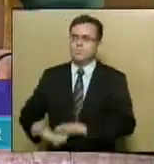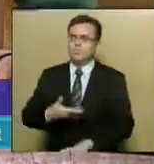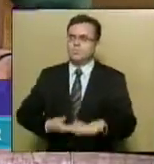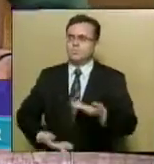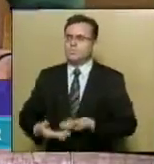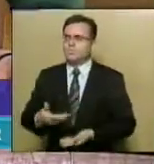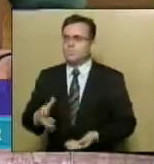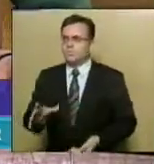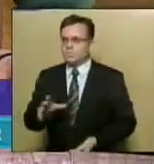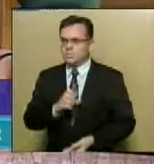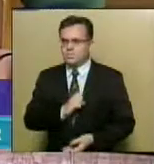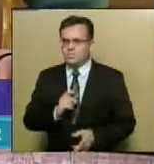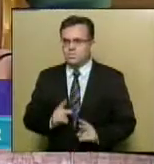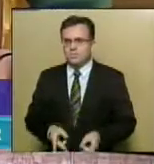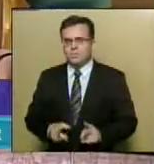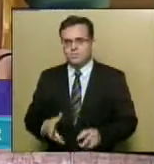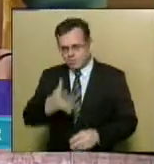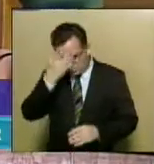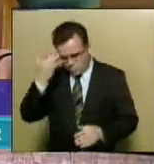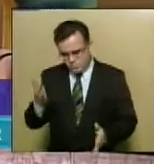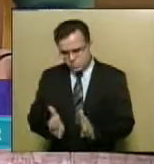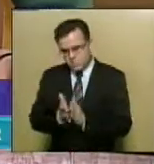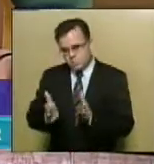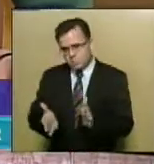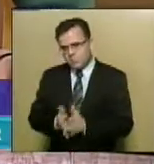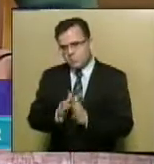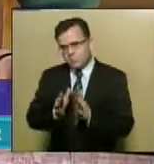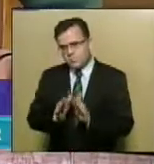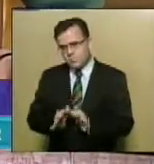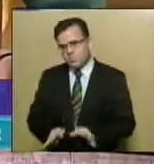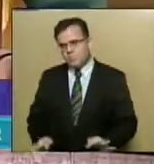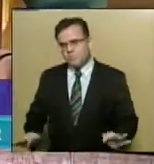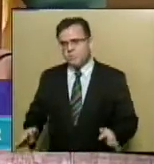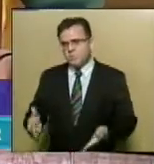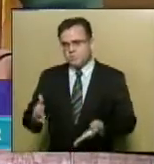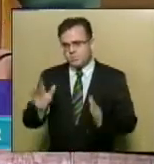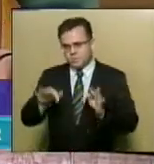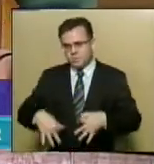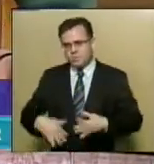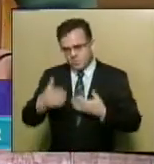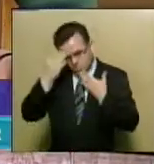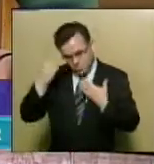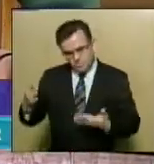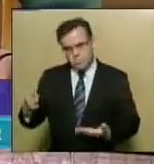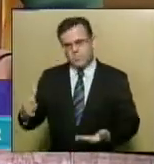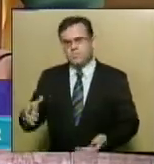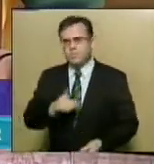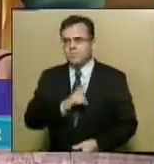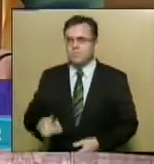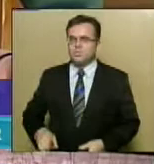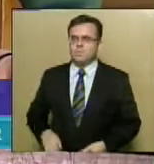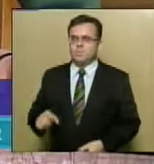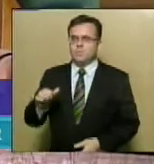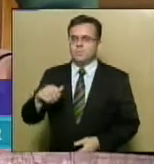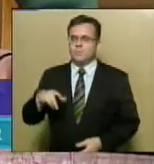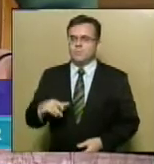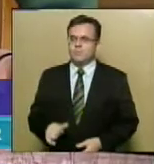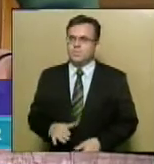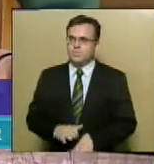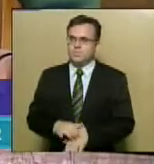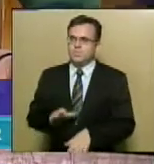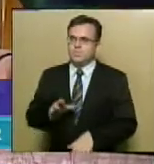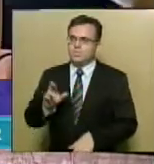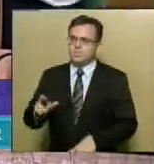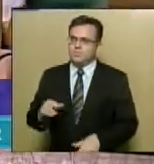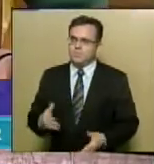em especial pelos mais necessitados e humildes. Finalizou agradecendo a deputada Ana Lúcia, autora do projeto, que lhe concede a